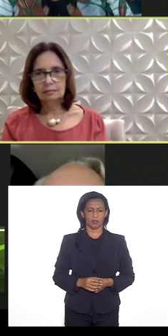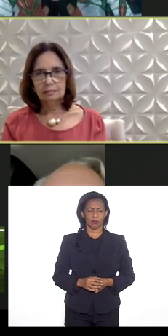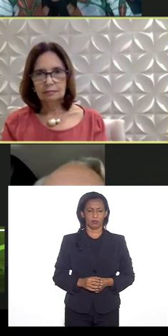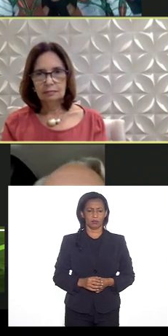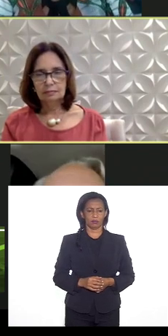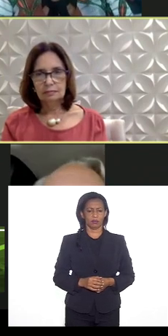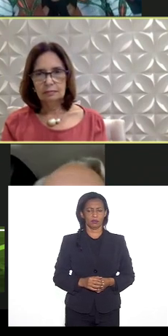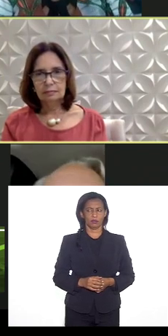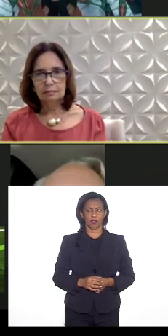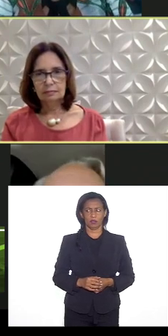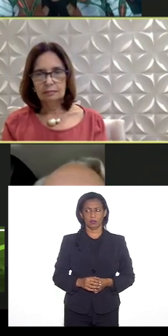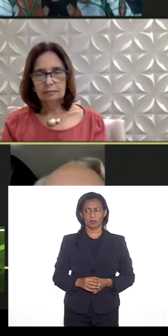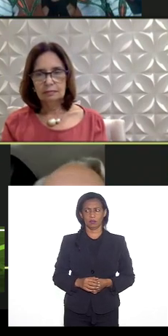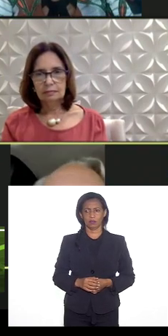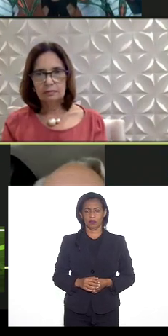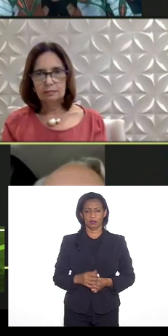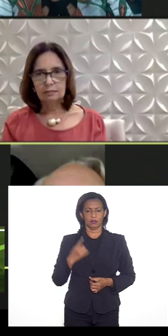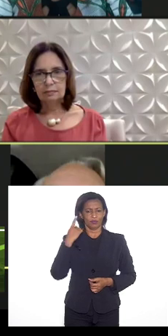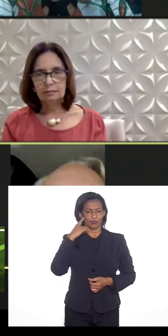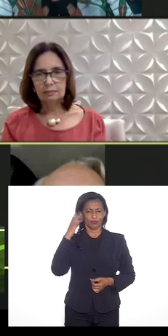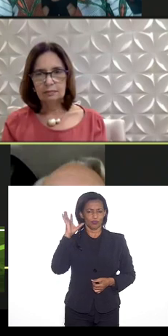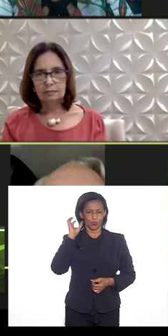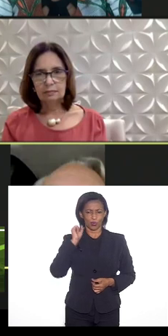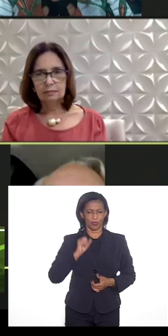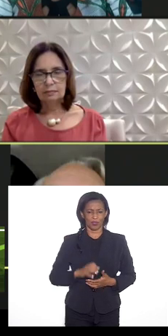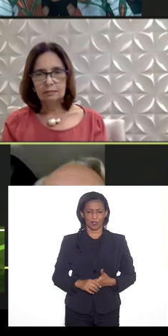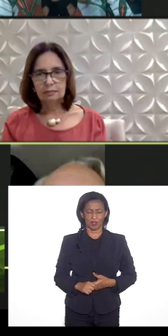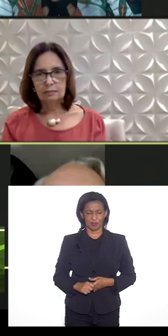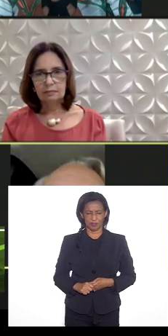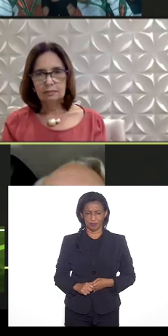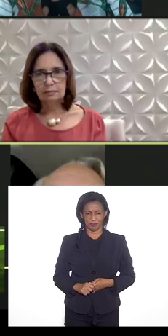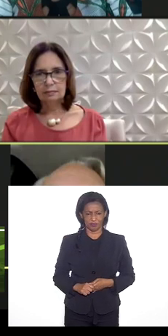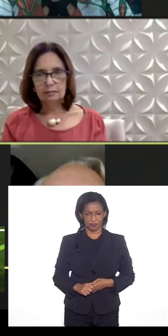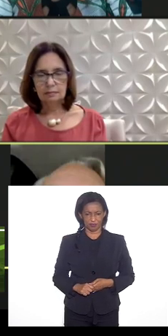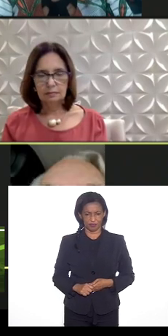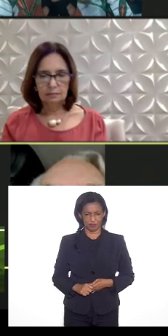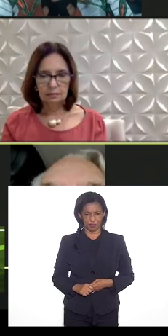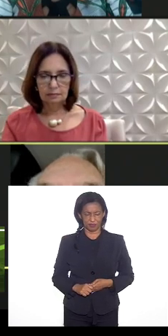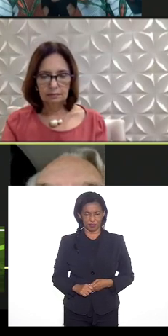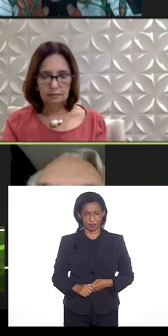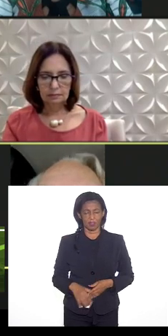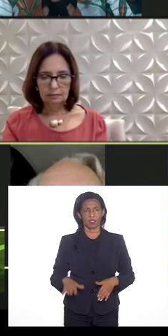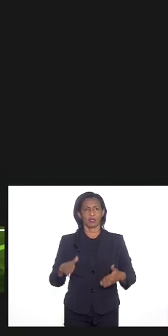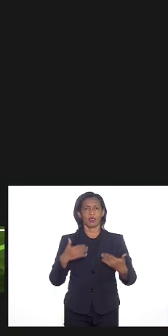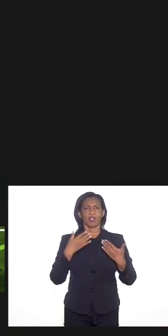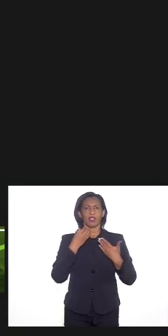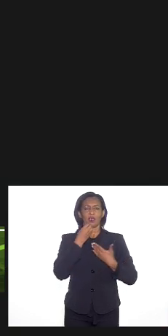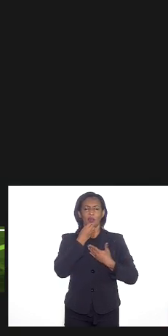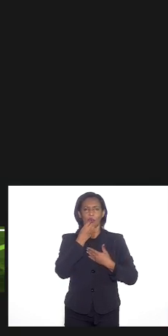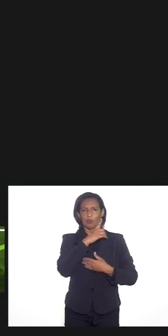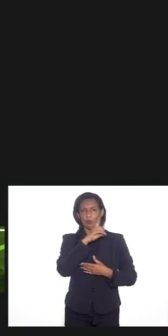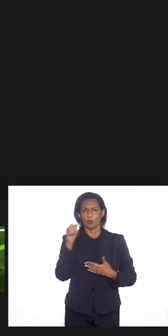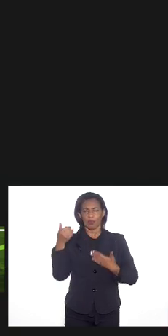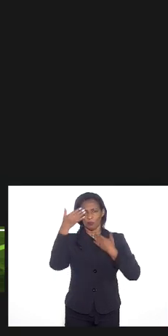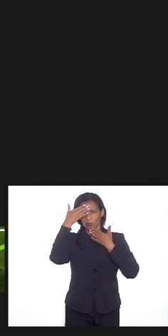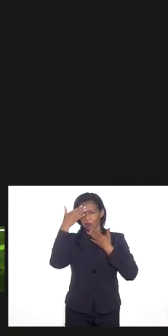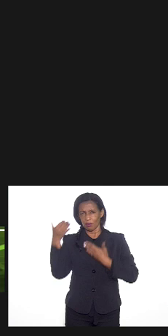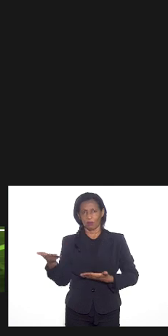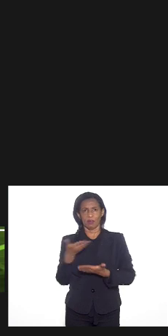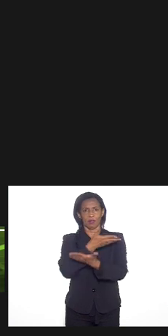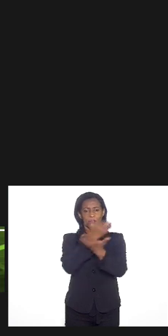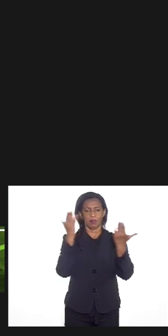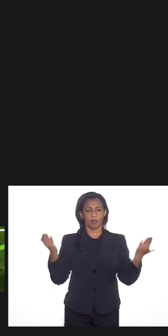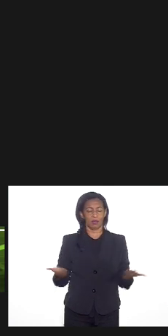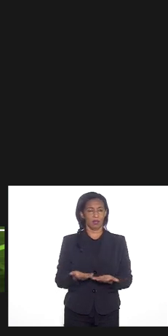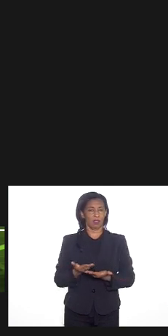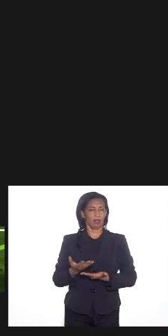e os palestrantes dizer o seguinte que está me ocorrendo